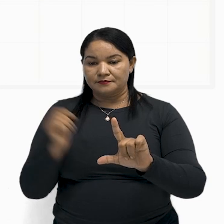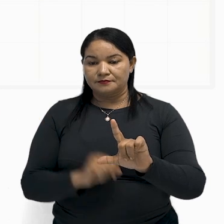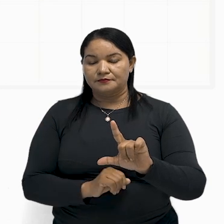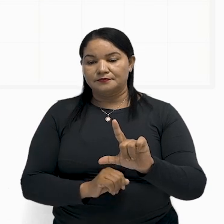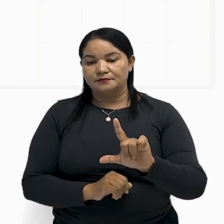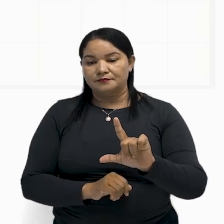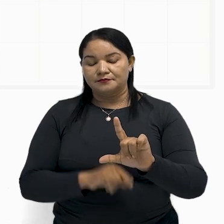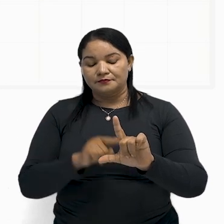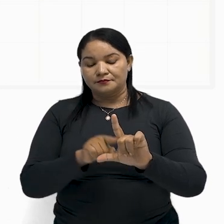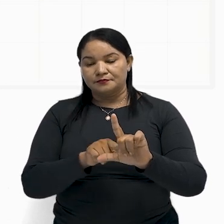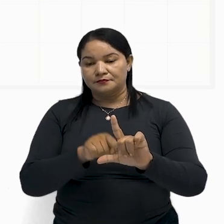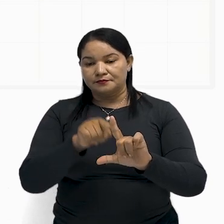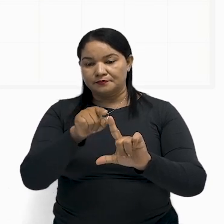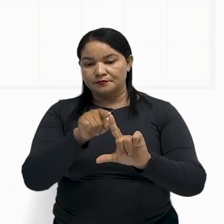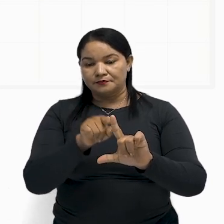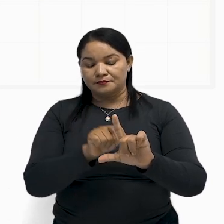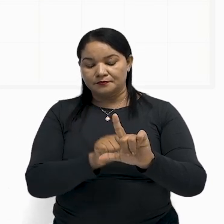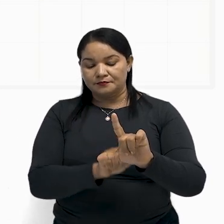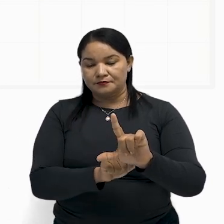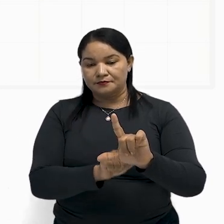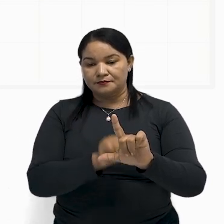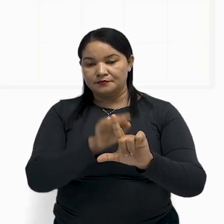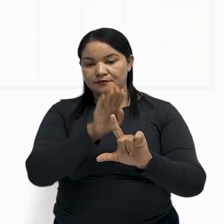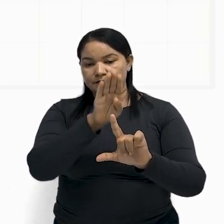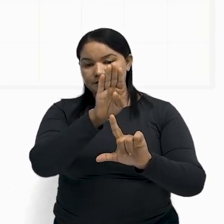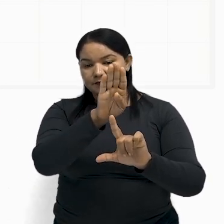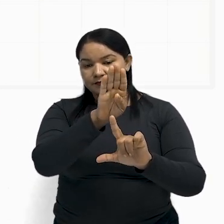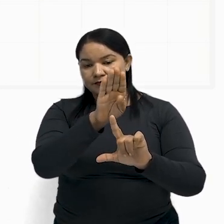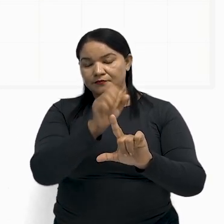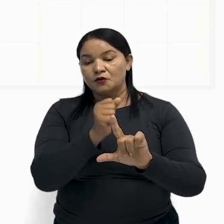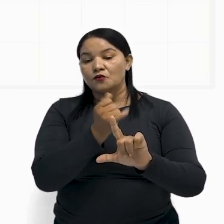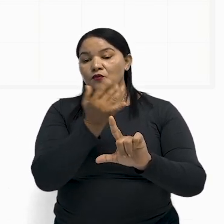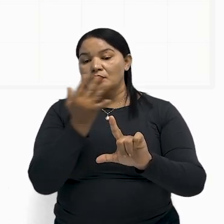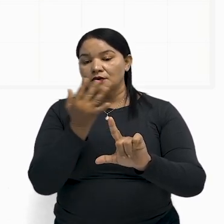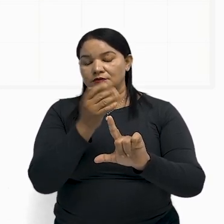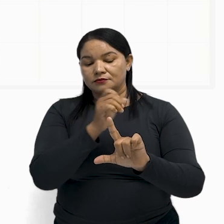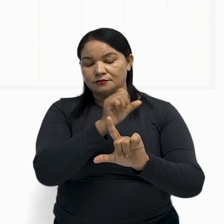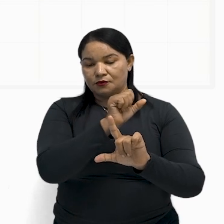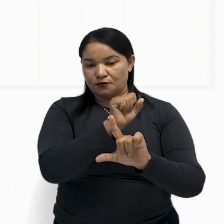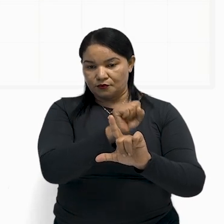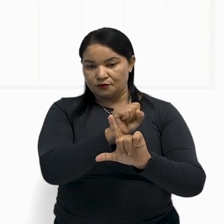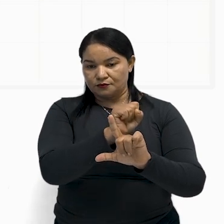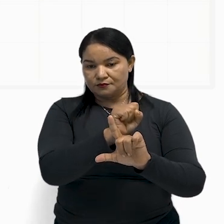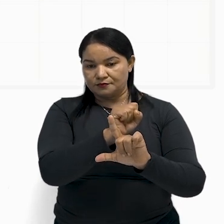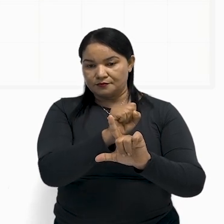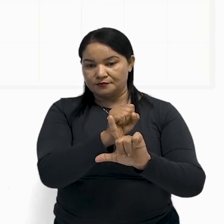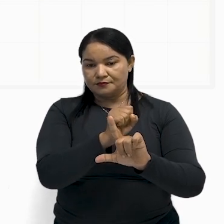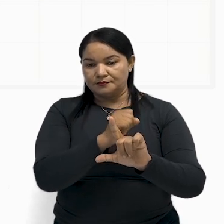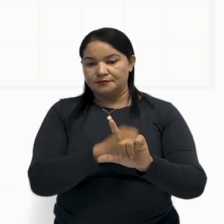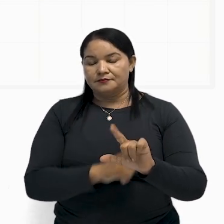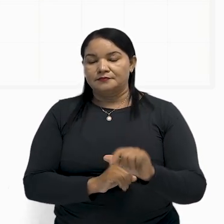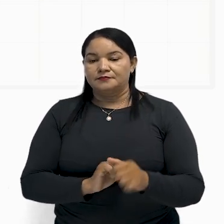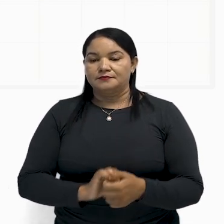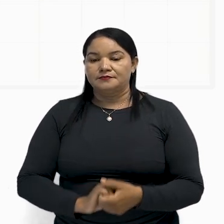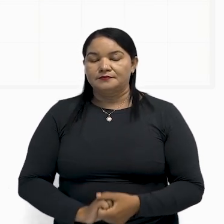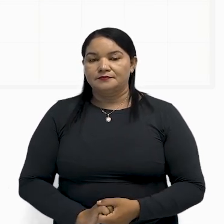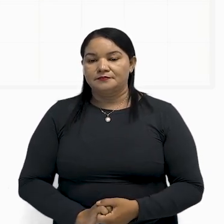segmento AB é esse aqui. Quanto que ele vale? 8 unidades. Fazer esse 8 melhorzinho, né?